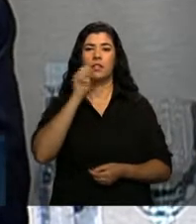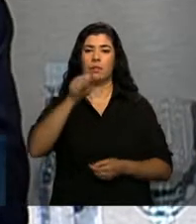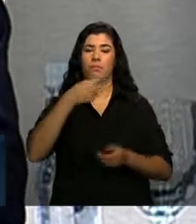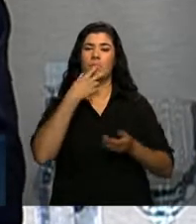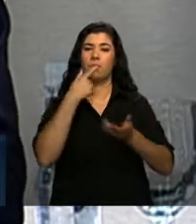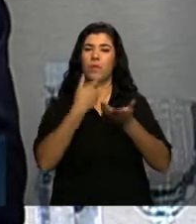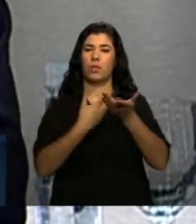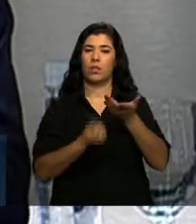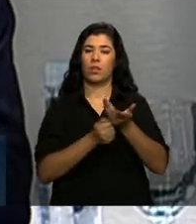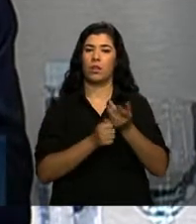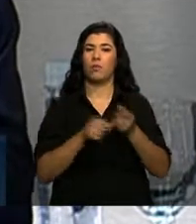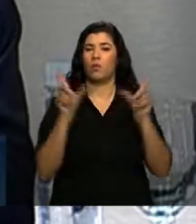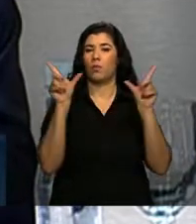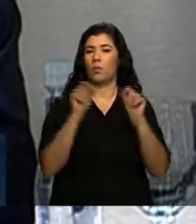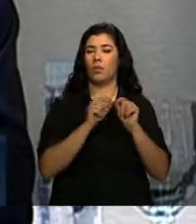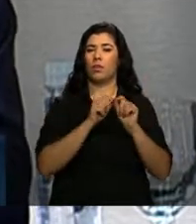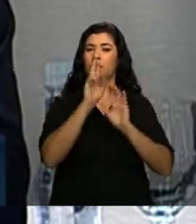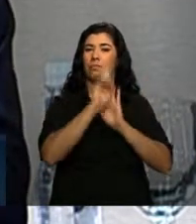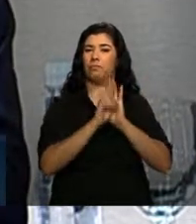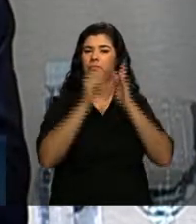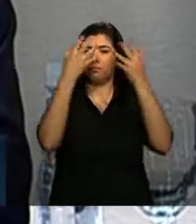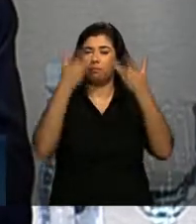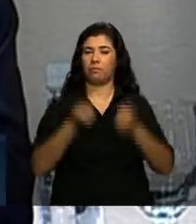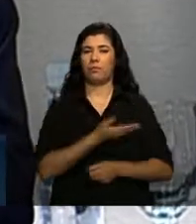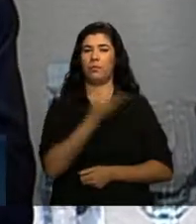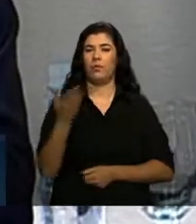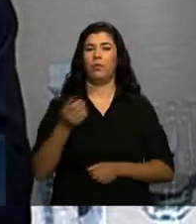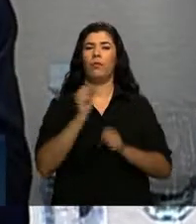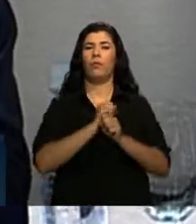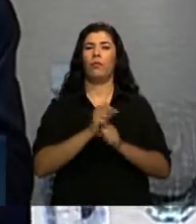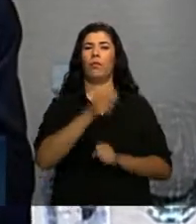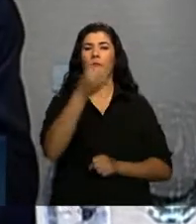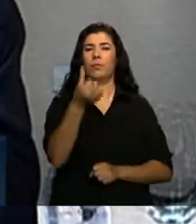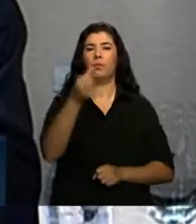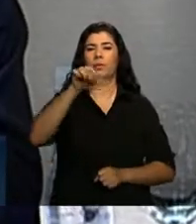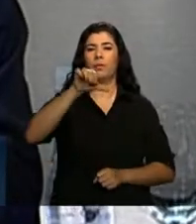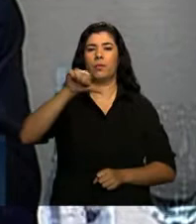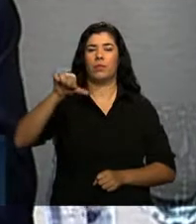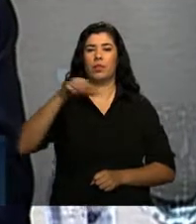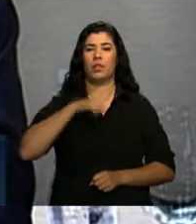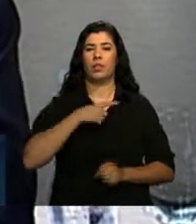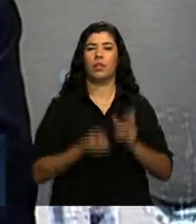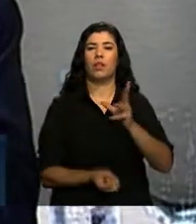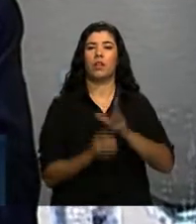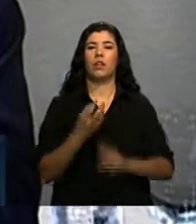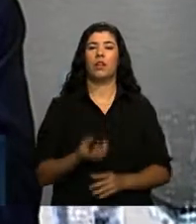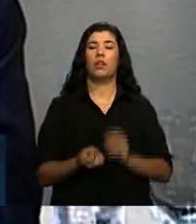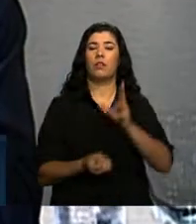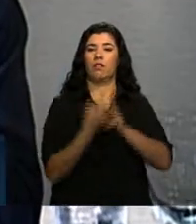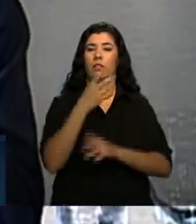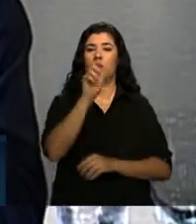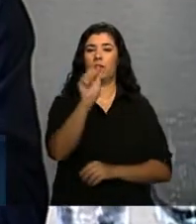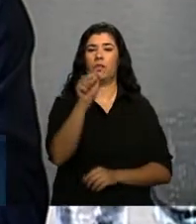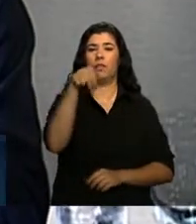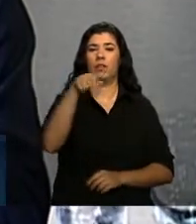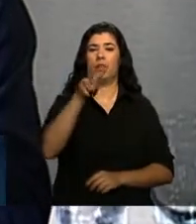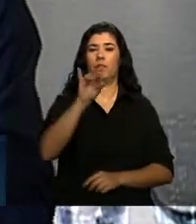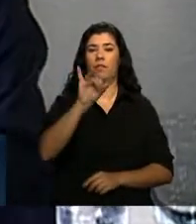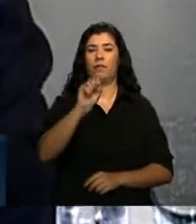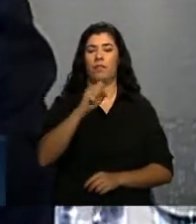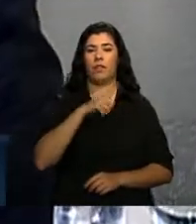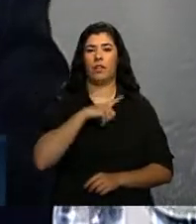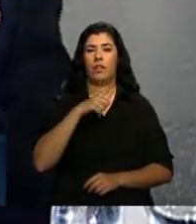vou fazer para vocês. Em 1999, quando se inaugurava a Anvisa, a política do sangue através da COSAR